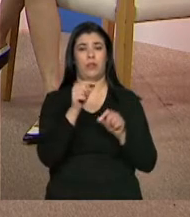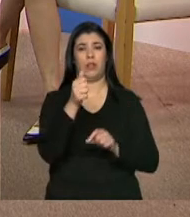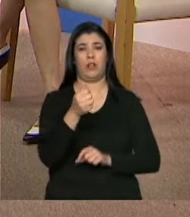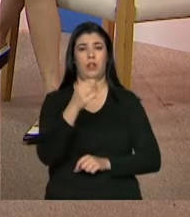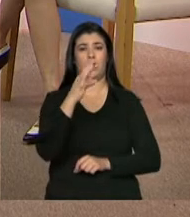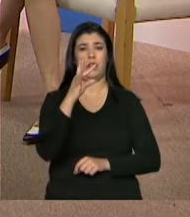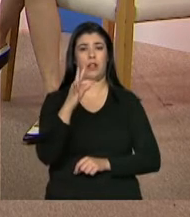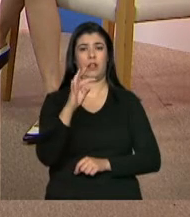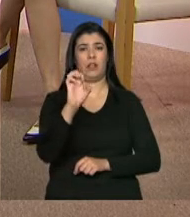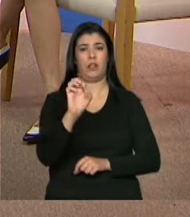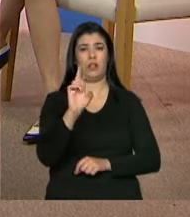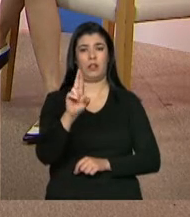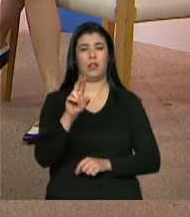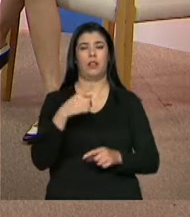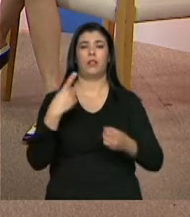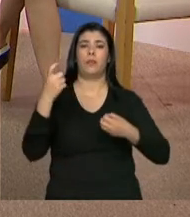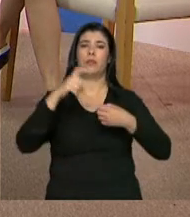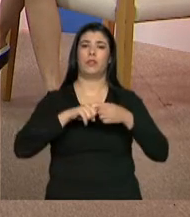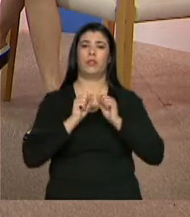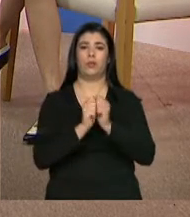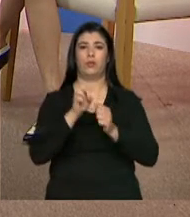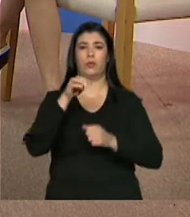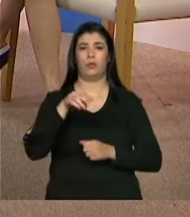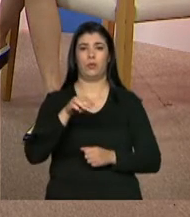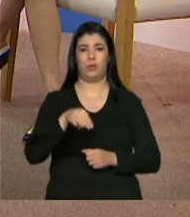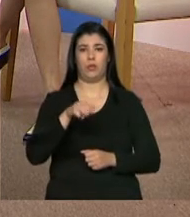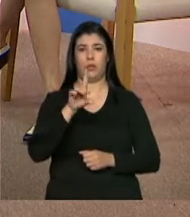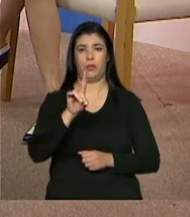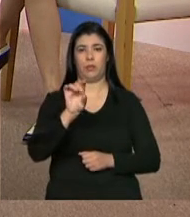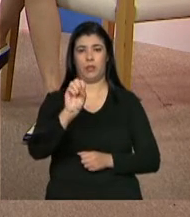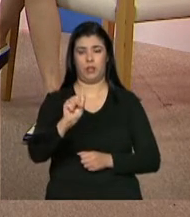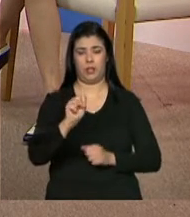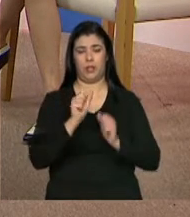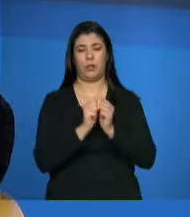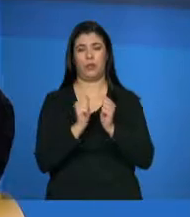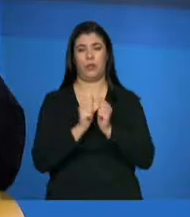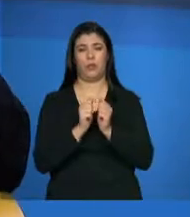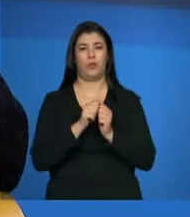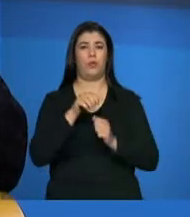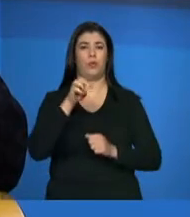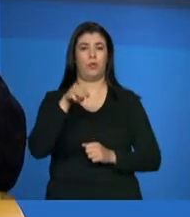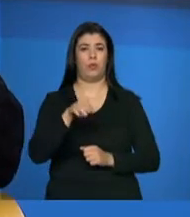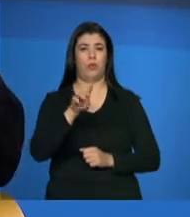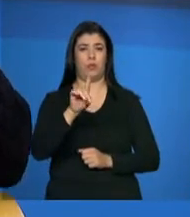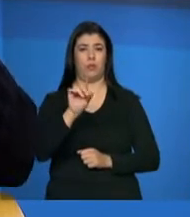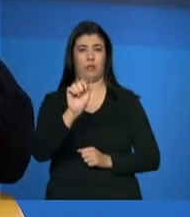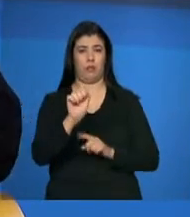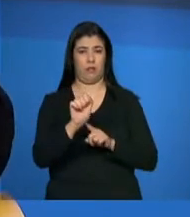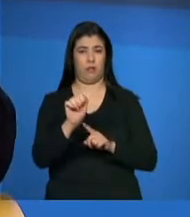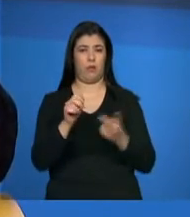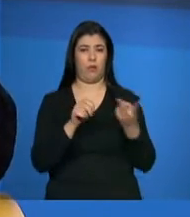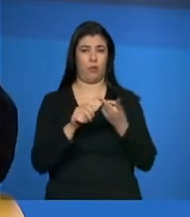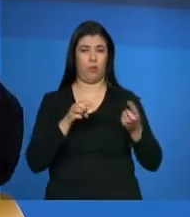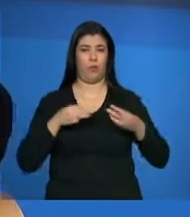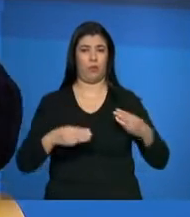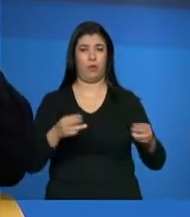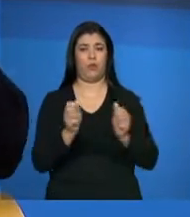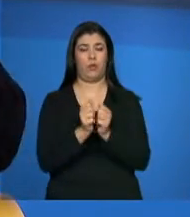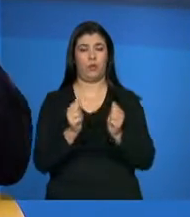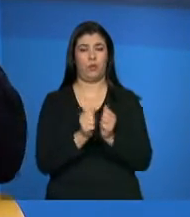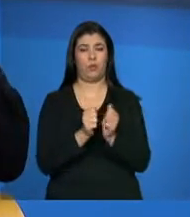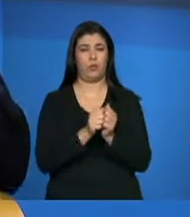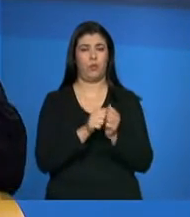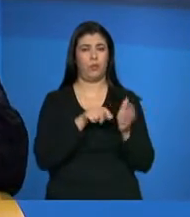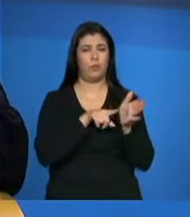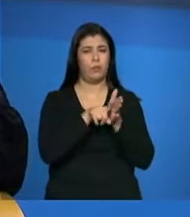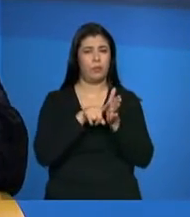parceria do MDS com o Ministério do Desenvolvimento Agrário, e aí você tem esse olhar sobre o cadastro, porque as famílias têm